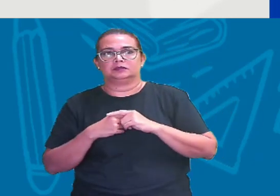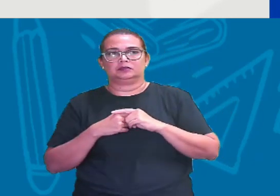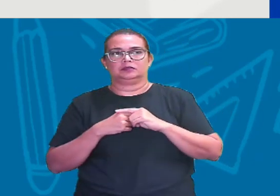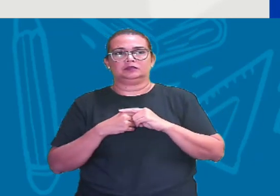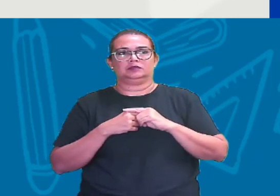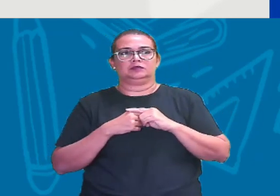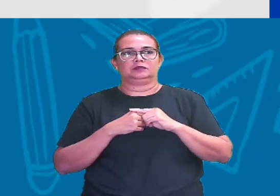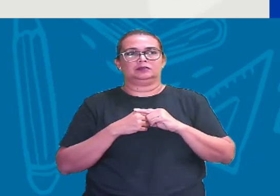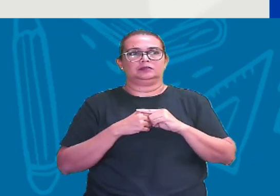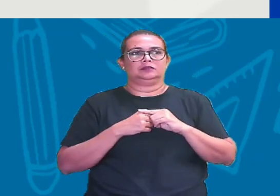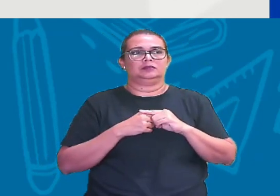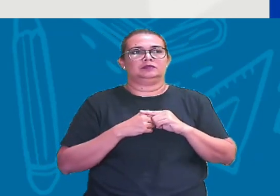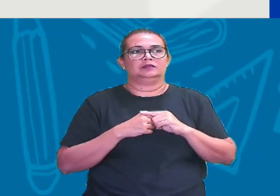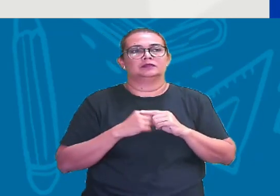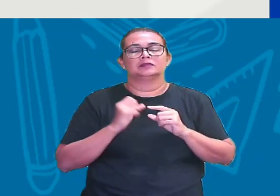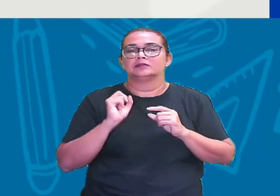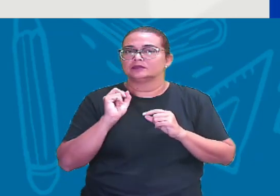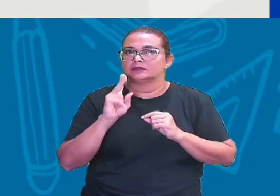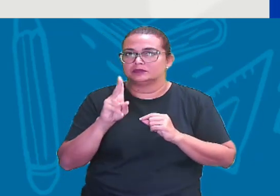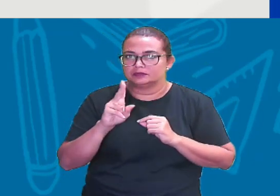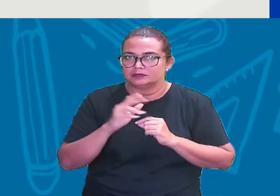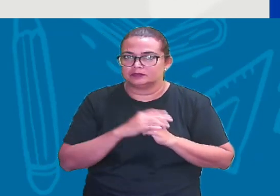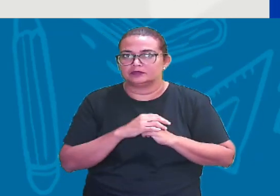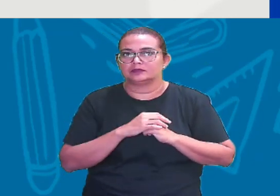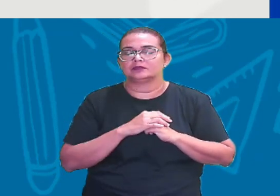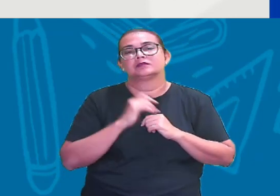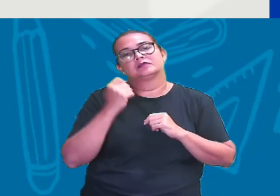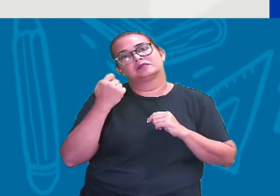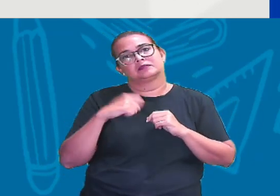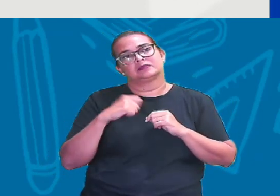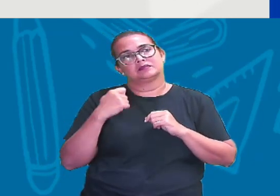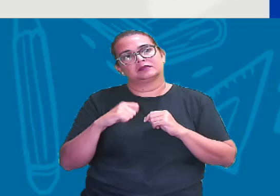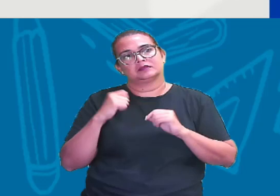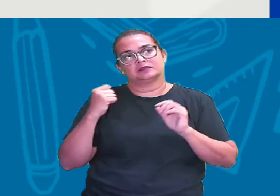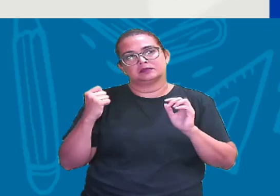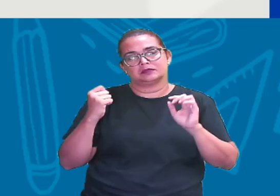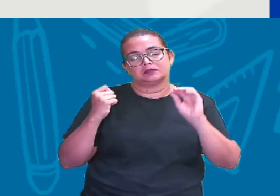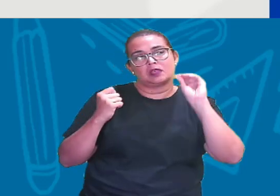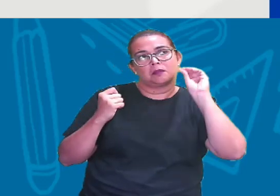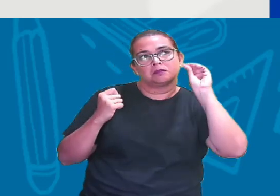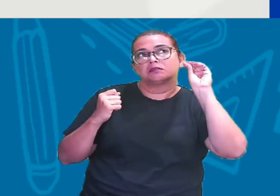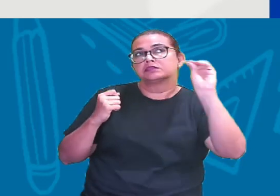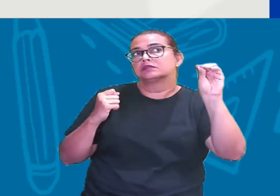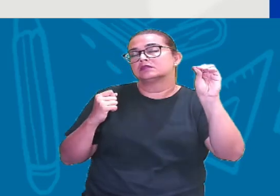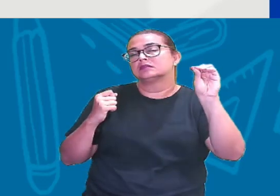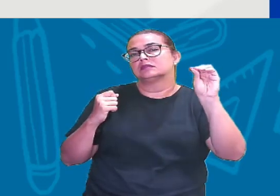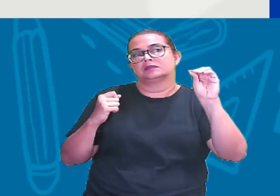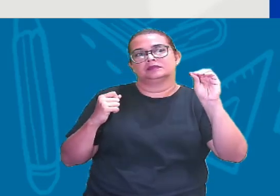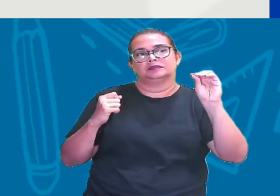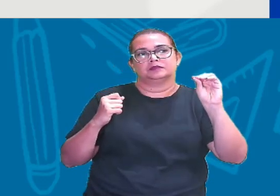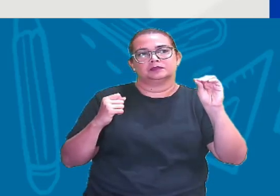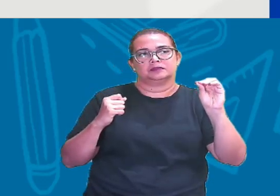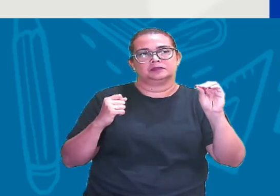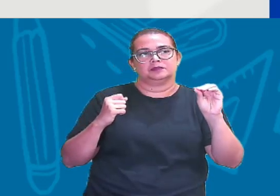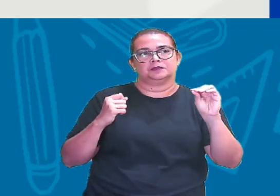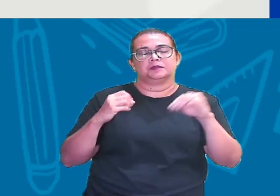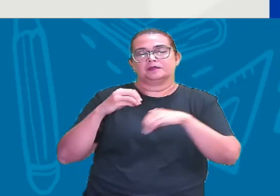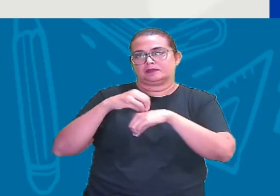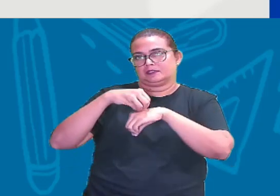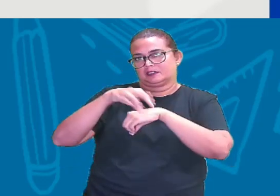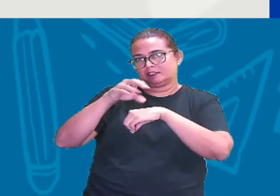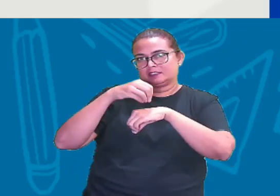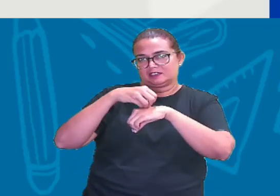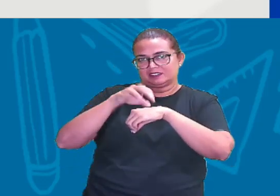negativo Tá certo? Então é só a gente Marcar lá Na retinha Então Esse tipo de informação